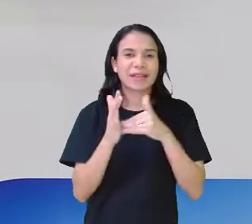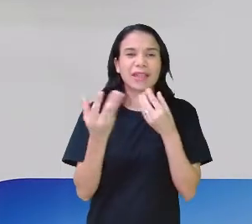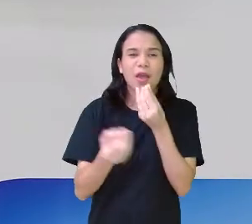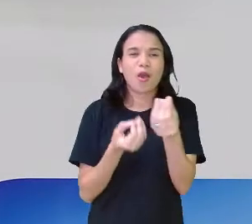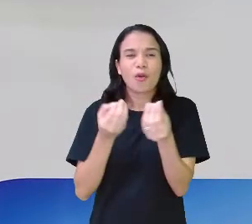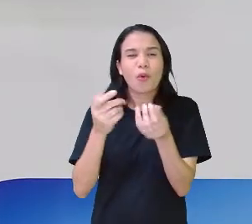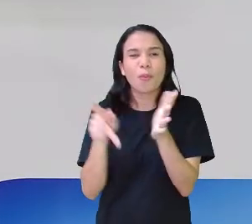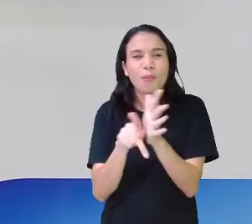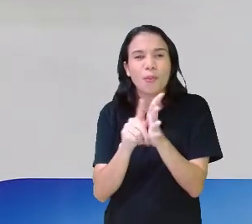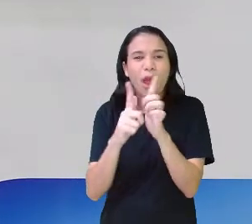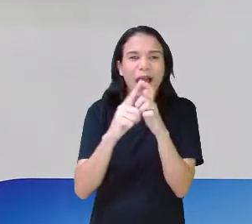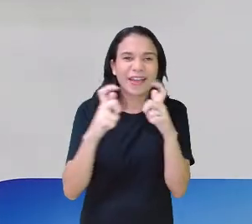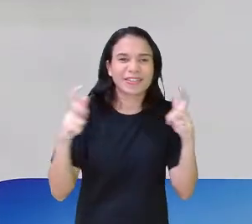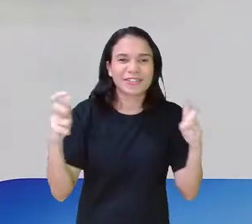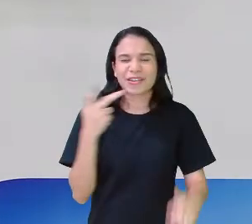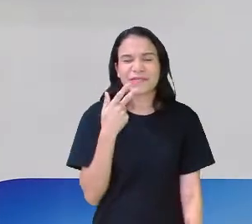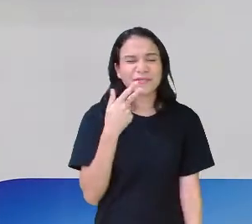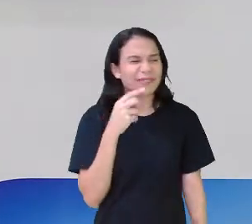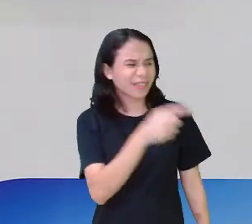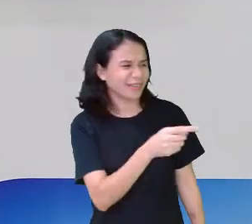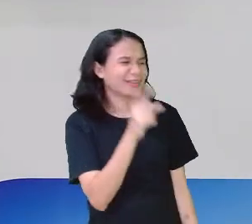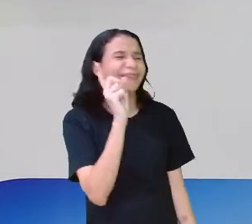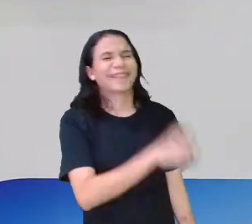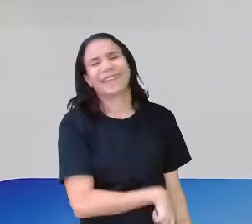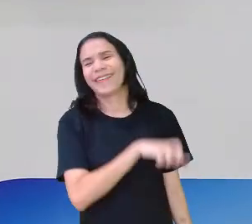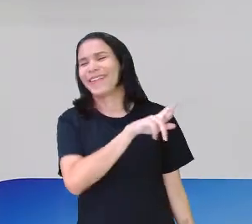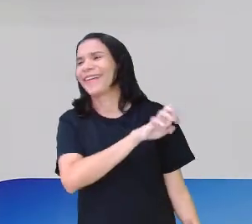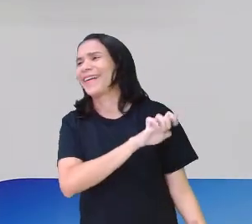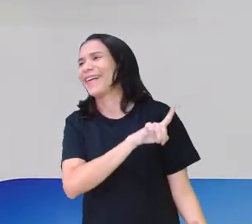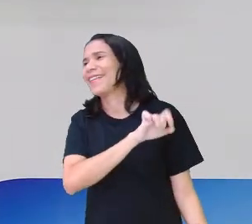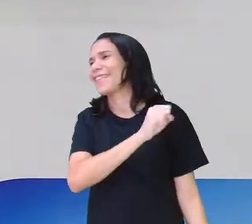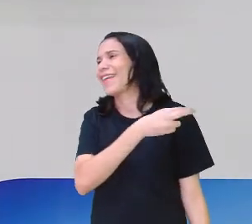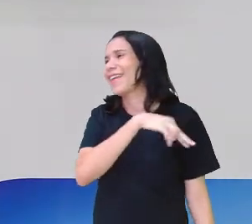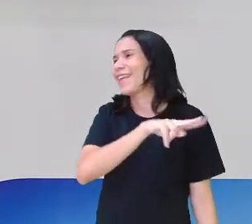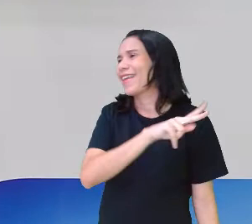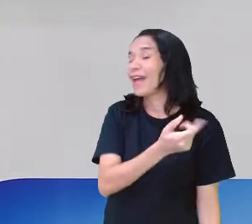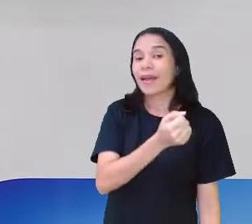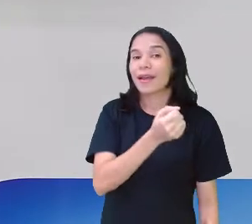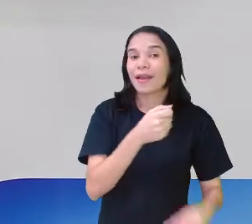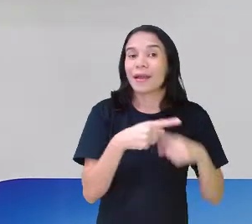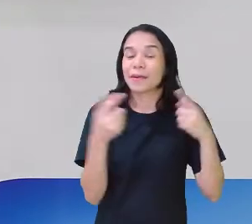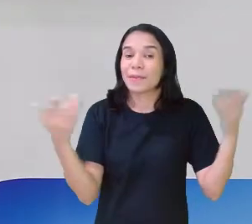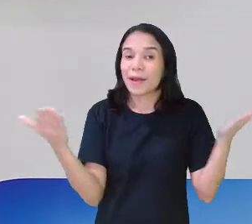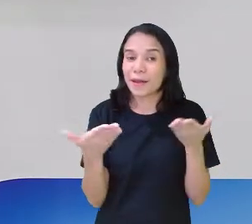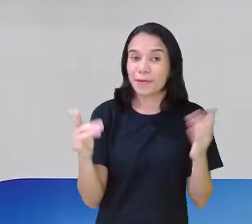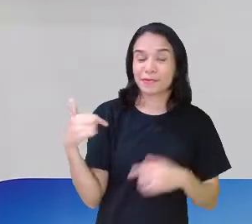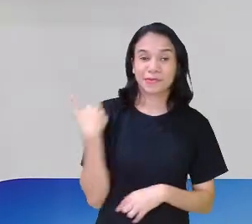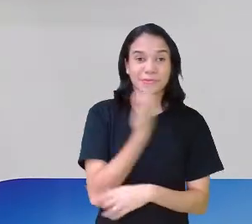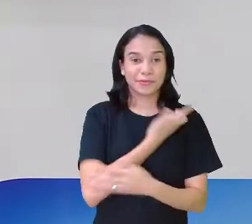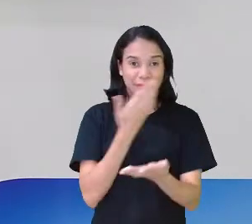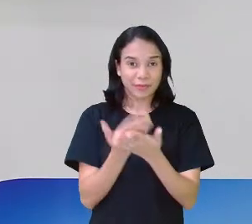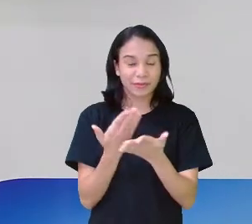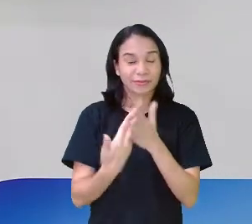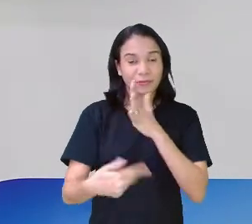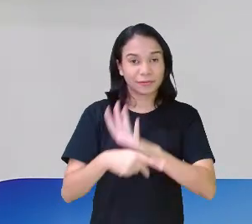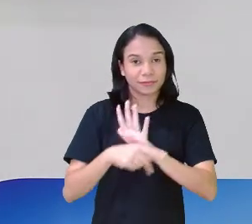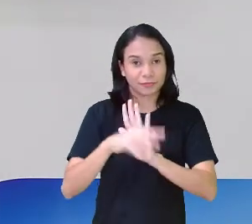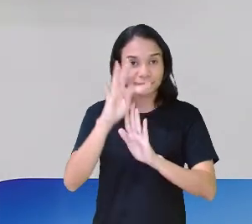até em forma de gíria. As pessoas dizem, ah, fulano é uma resenha. Mas, hoje, estamos estudando resenha